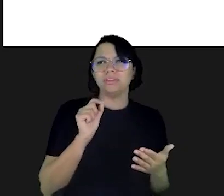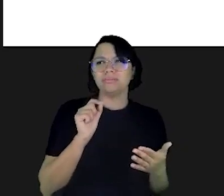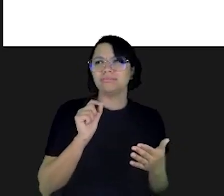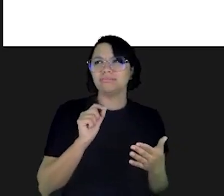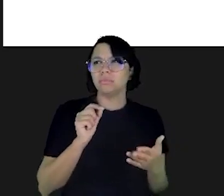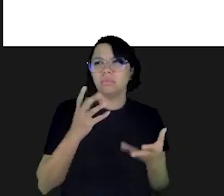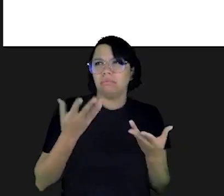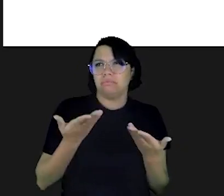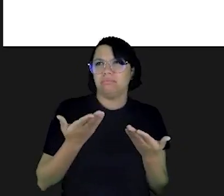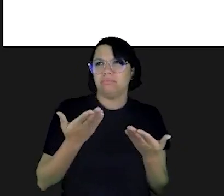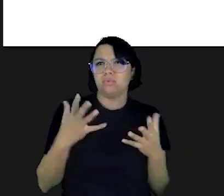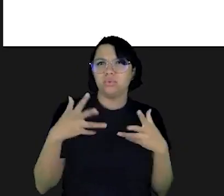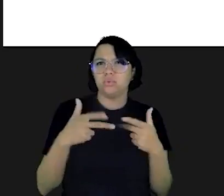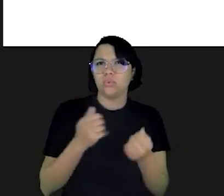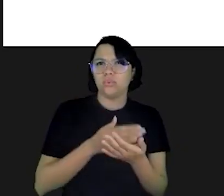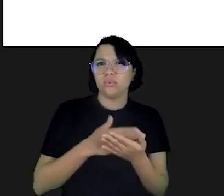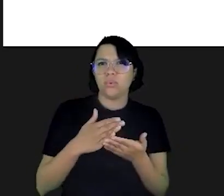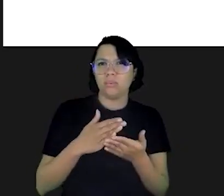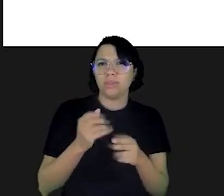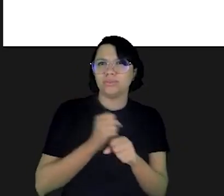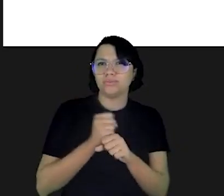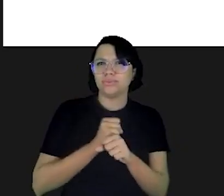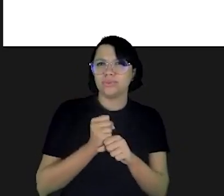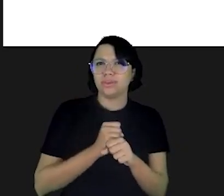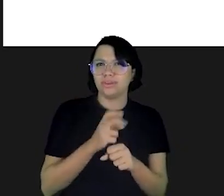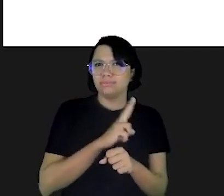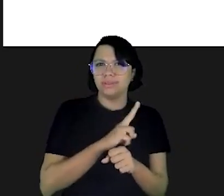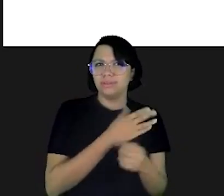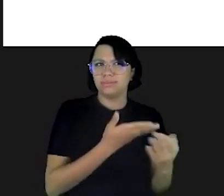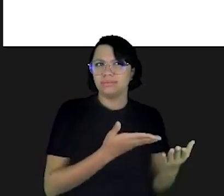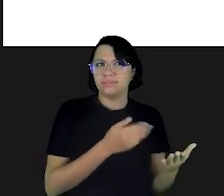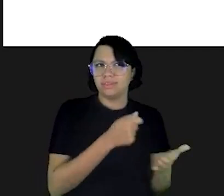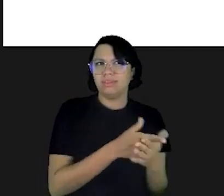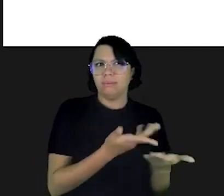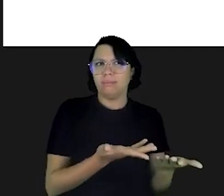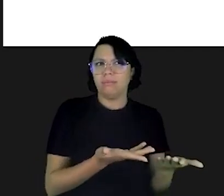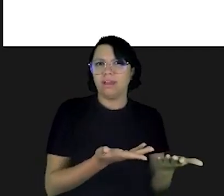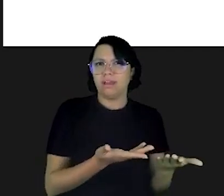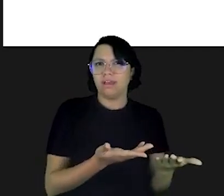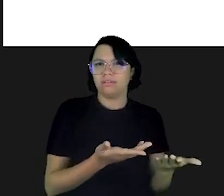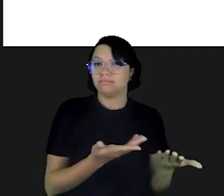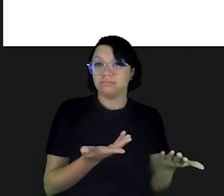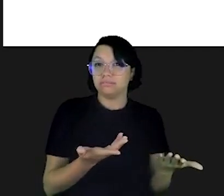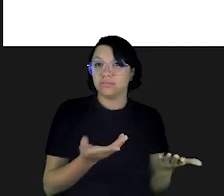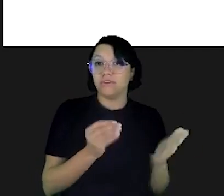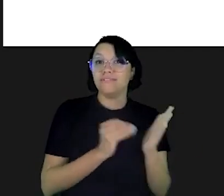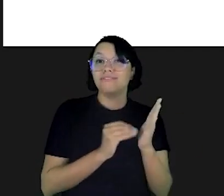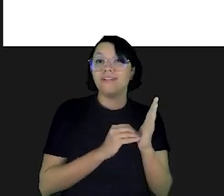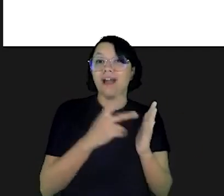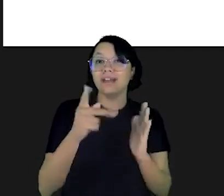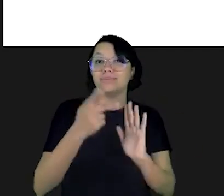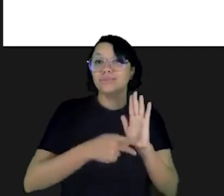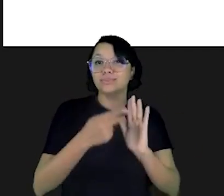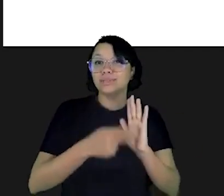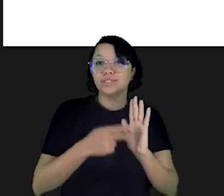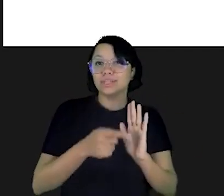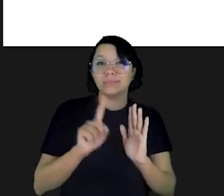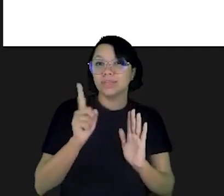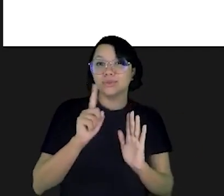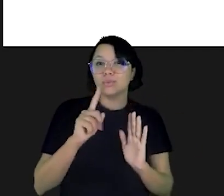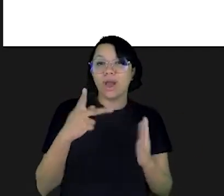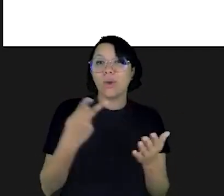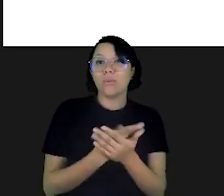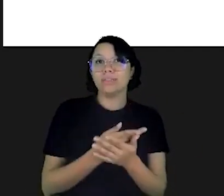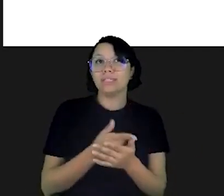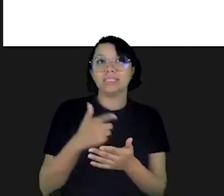sim e qual é o imprevisto disso todo começo de ano o seu filho precisa de material escolar não houve imprevisto houve